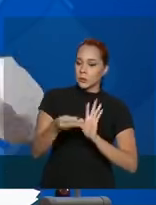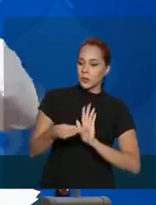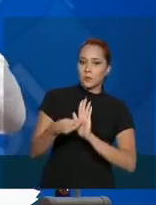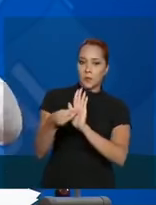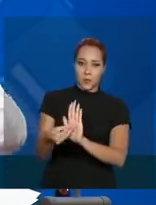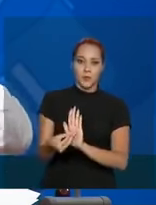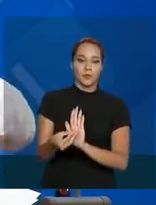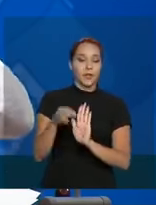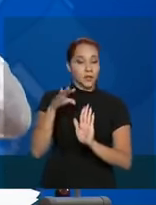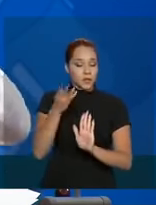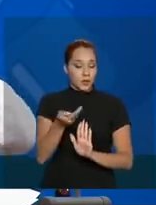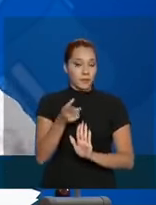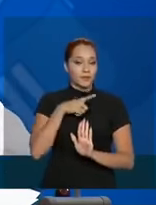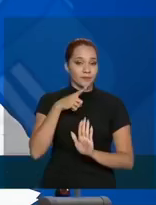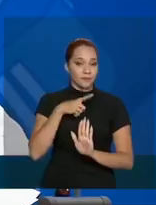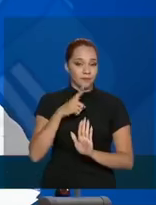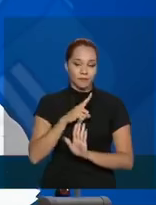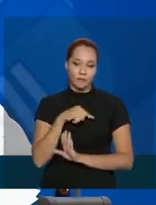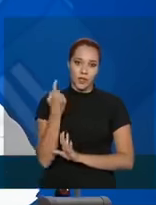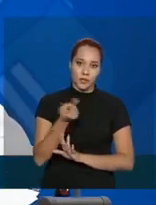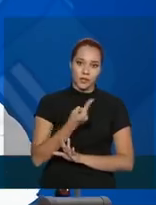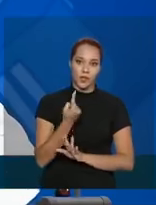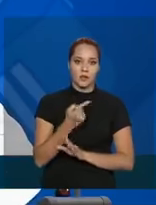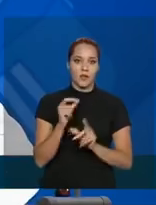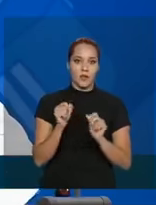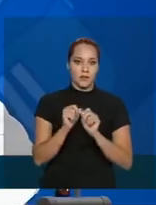Então, além de nós colocarmos, fazermos